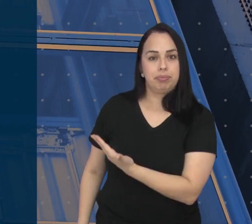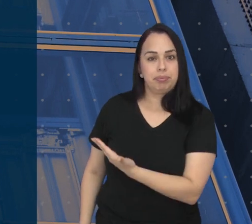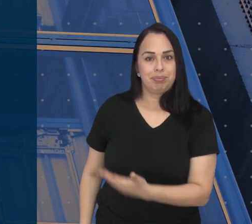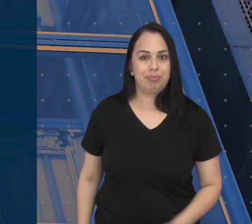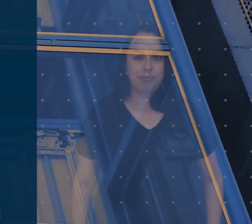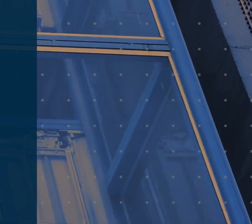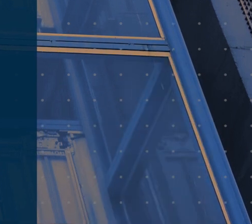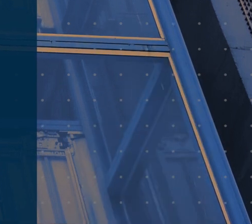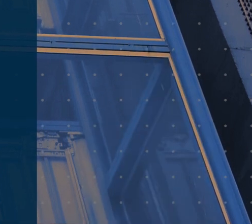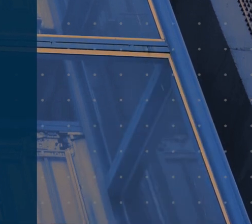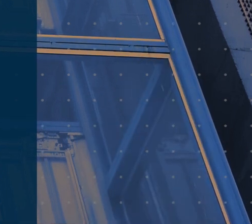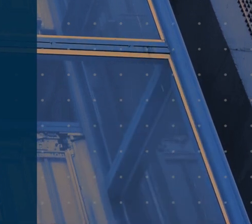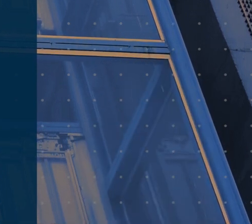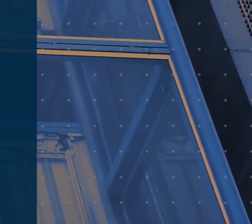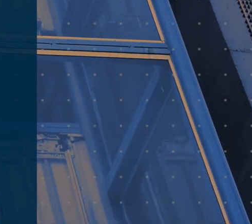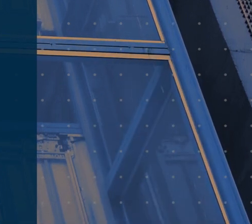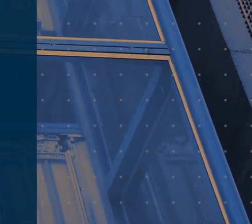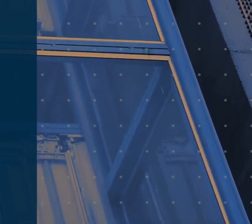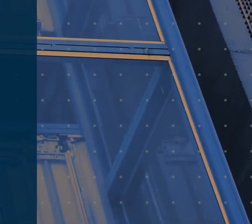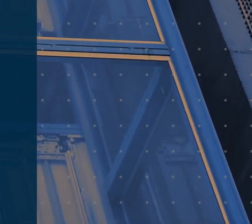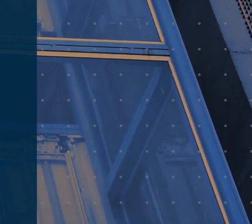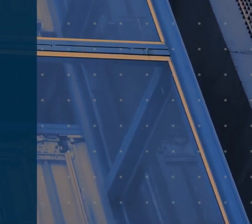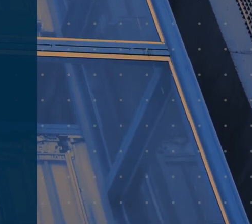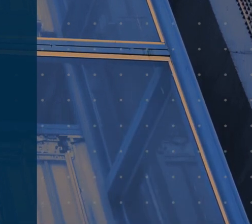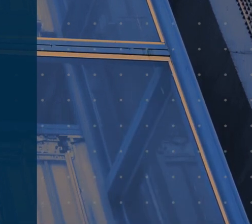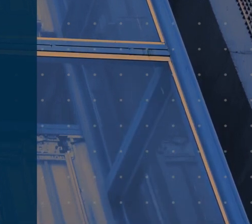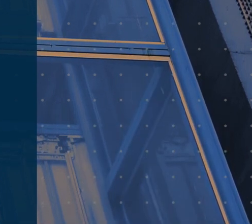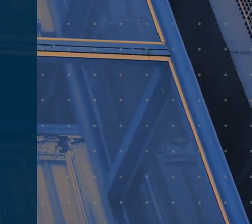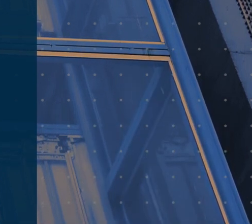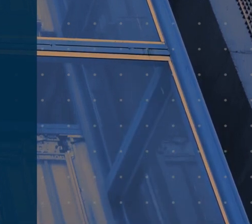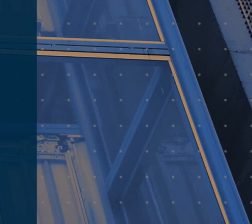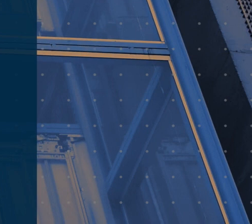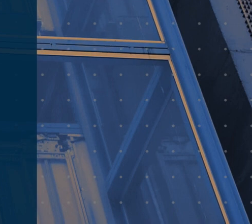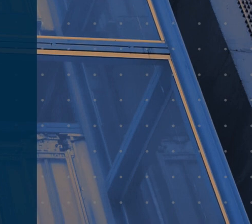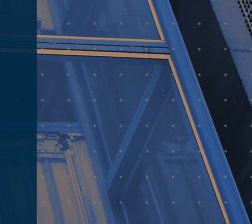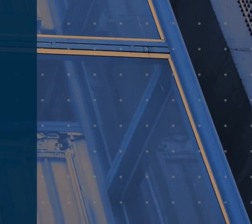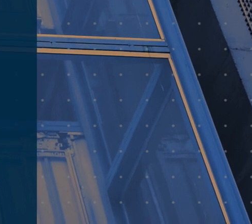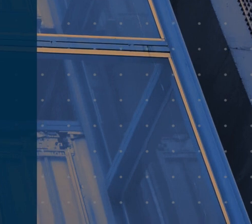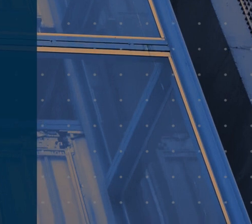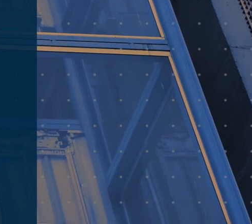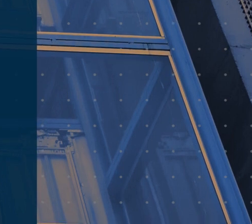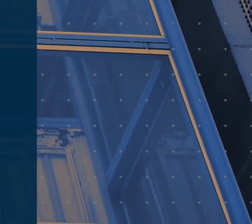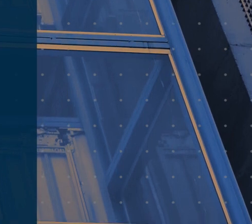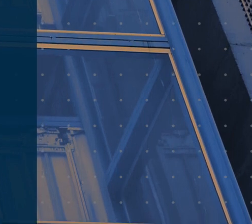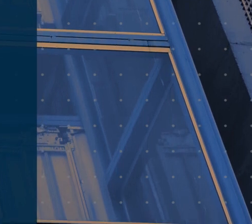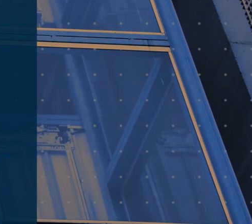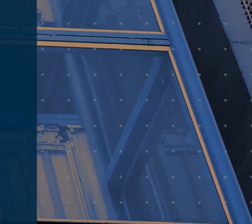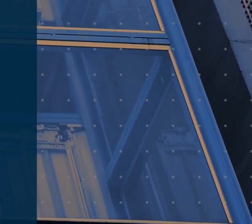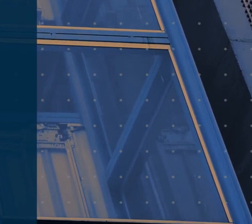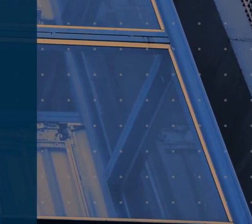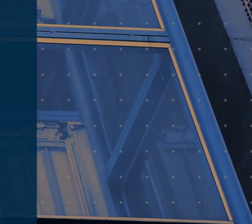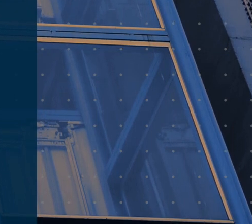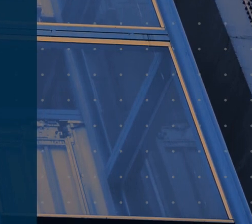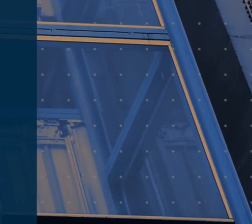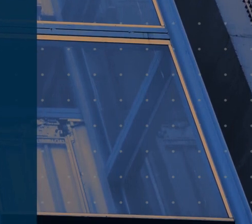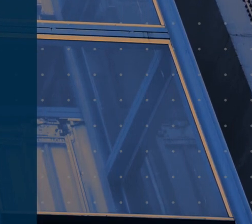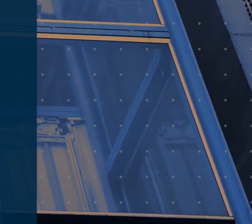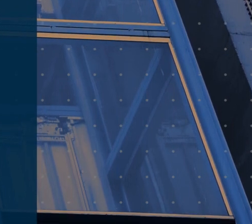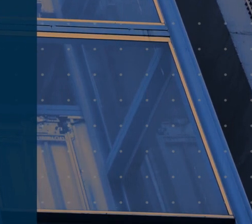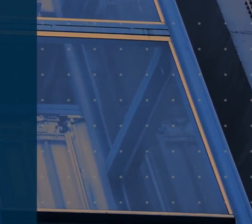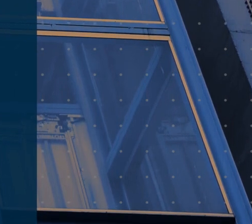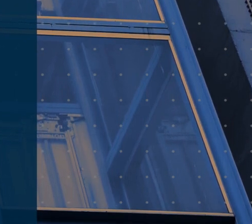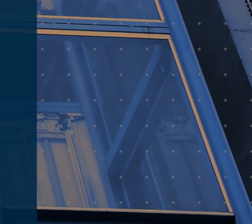ajudante de cozinha, ajudante de limpeza, ajudante de montagem, ajudante de pintor, assistente